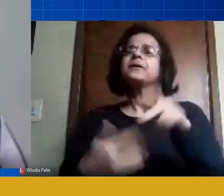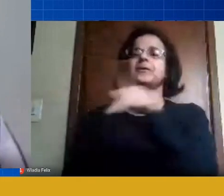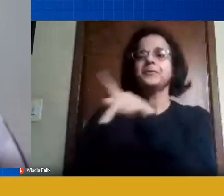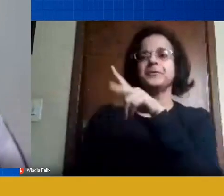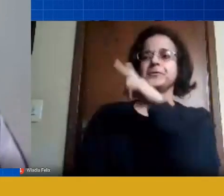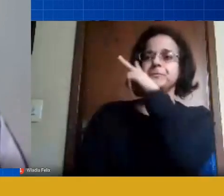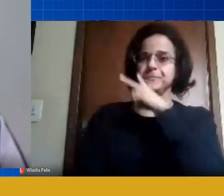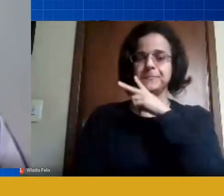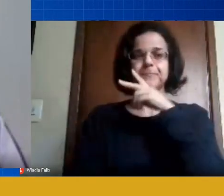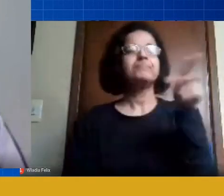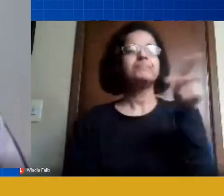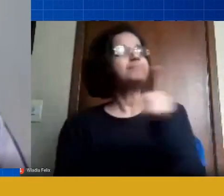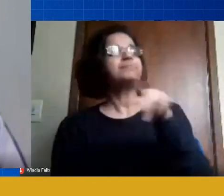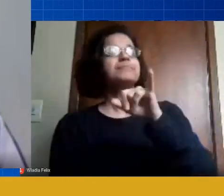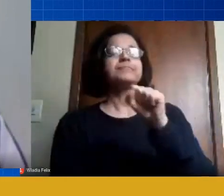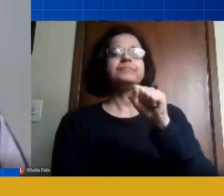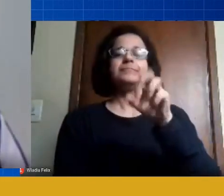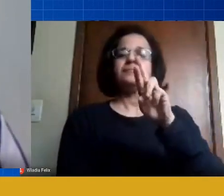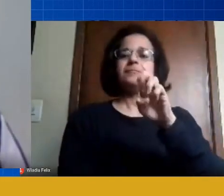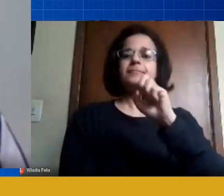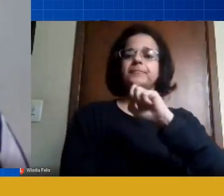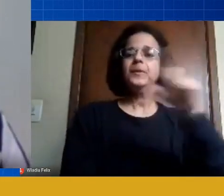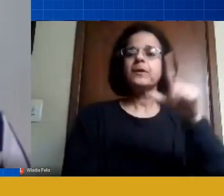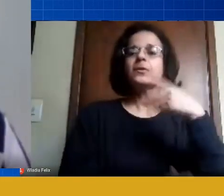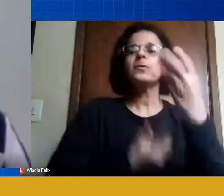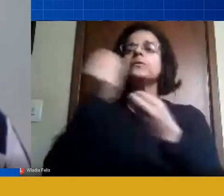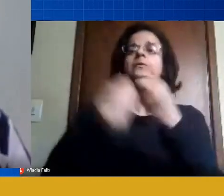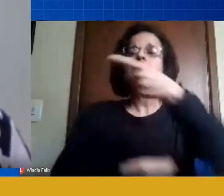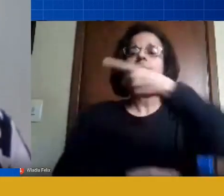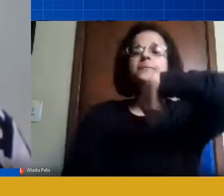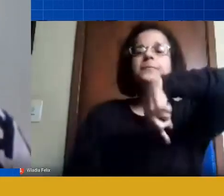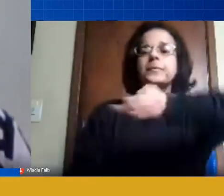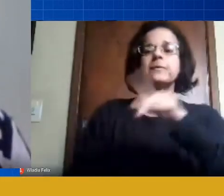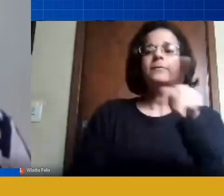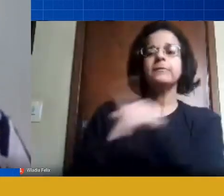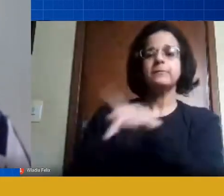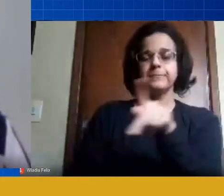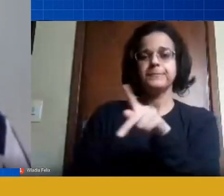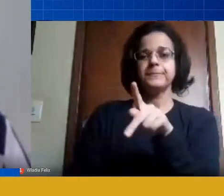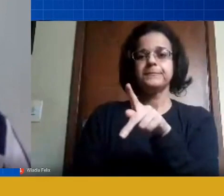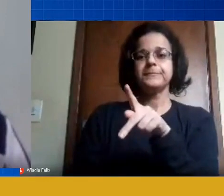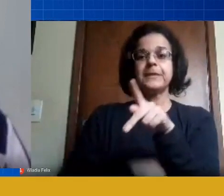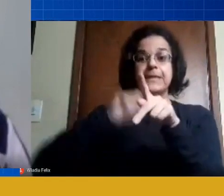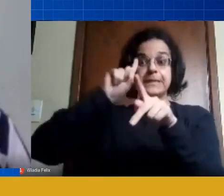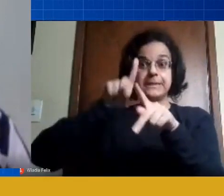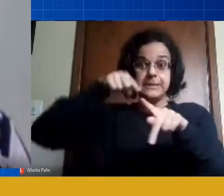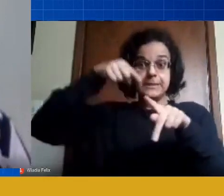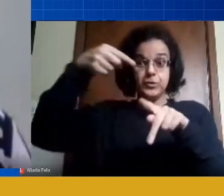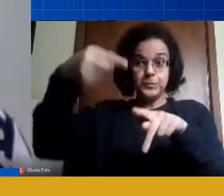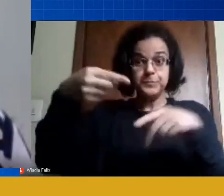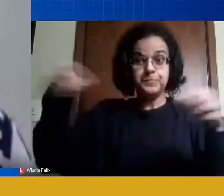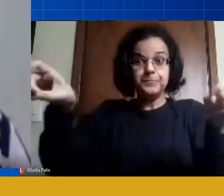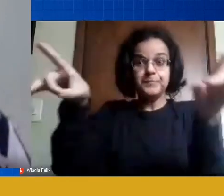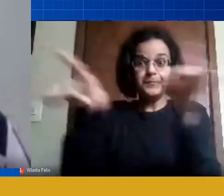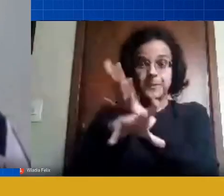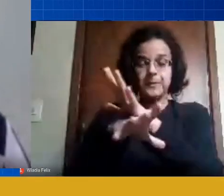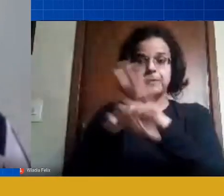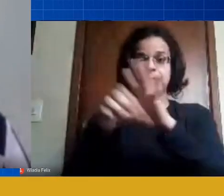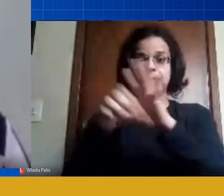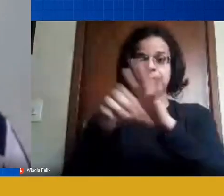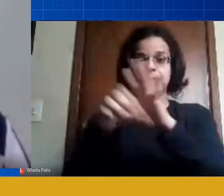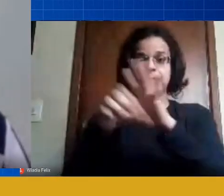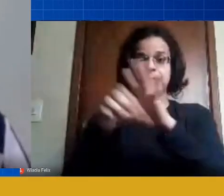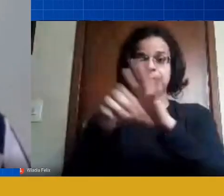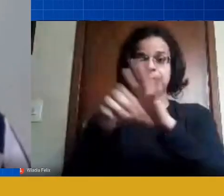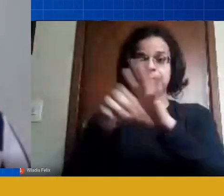como que nós professores vamos aí pós pandemia entrarmos dentro de uma